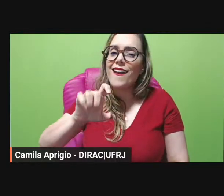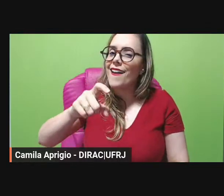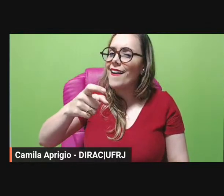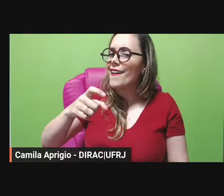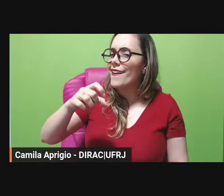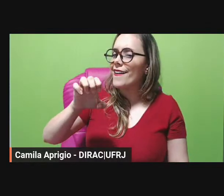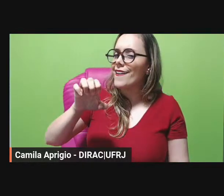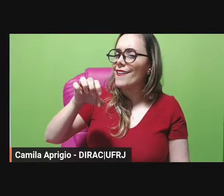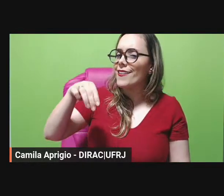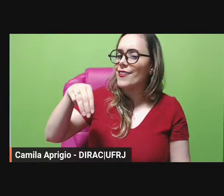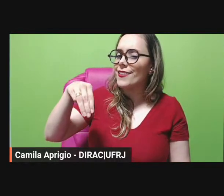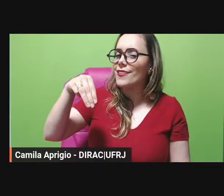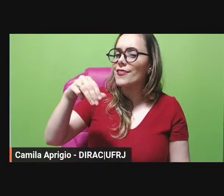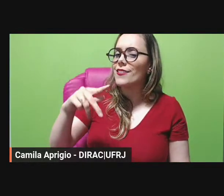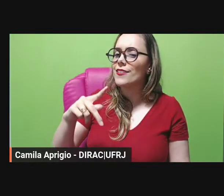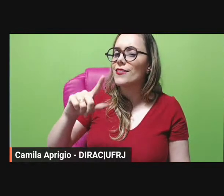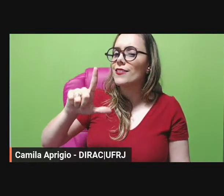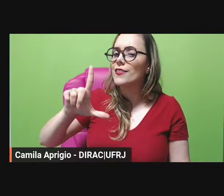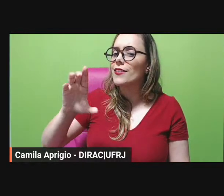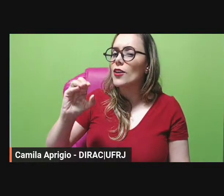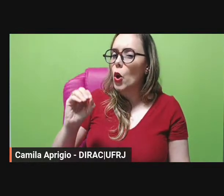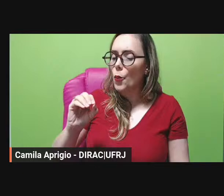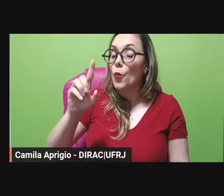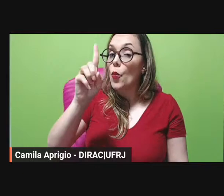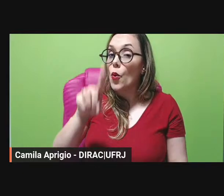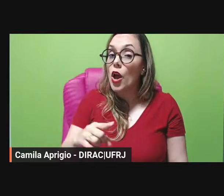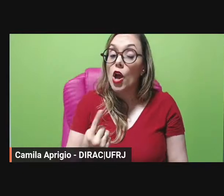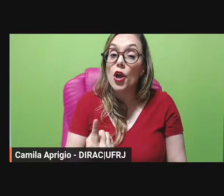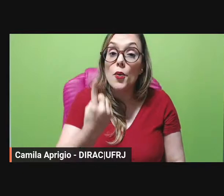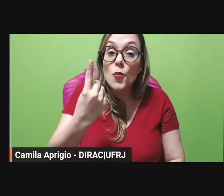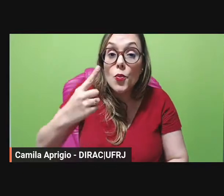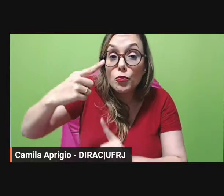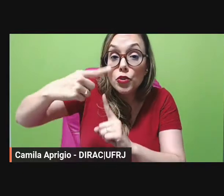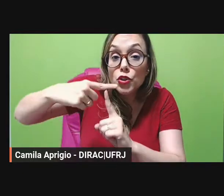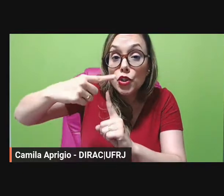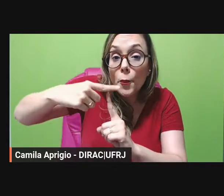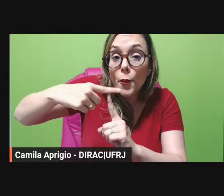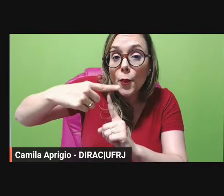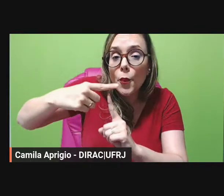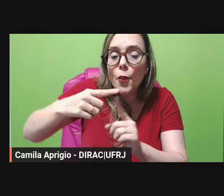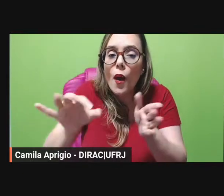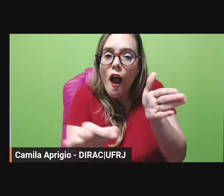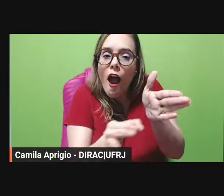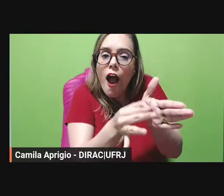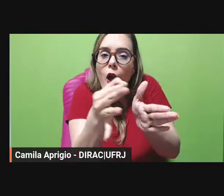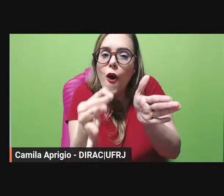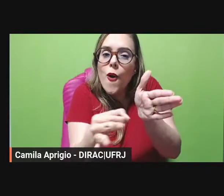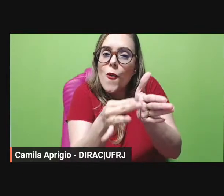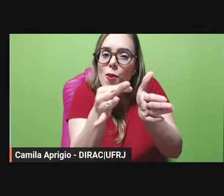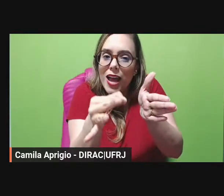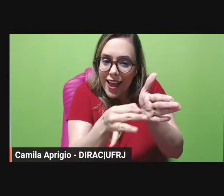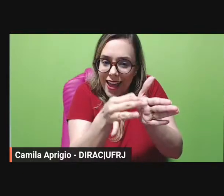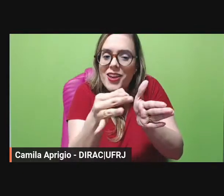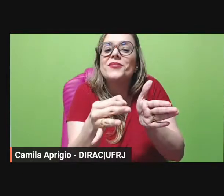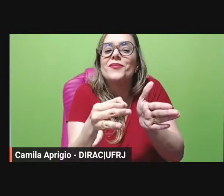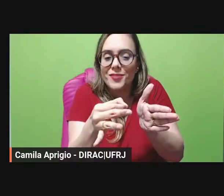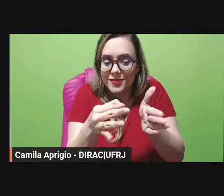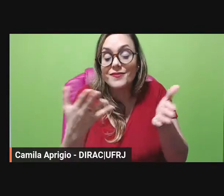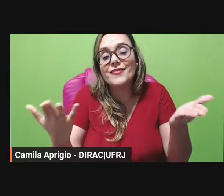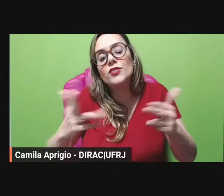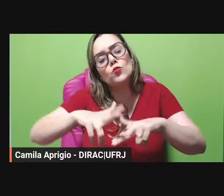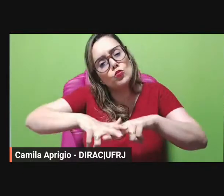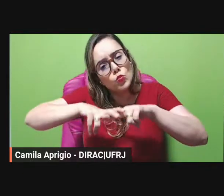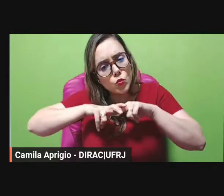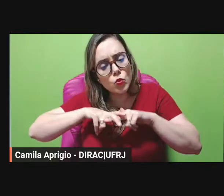de um tipo de argumentação tá então nos estudos em geral as